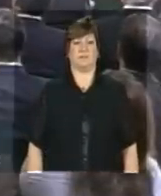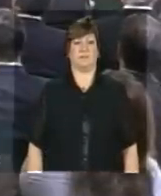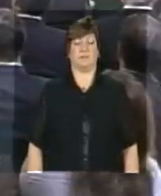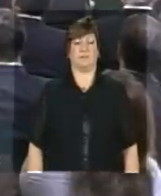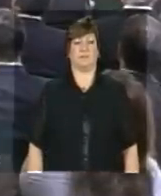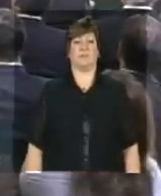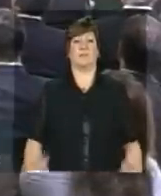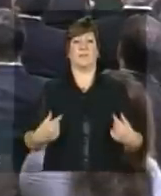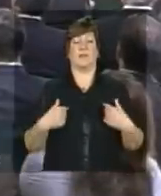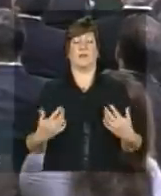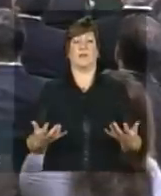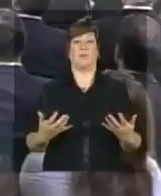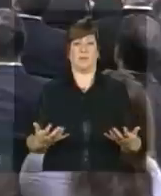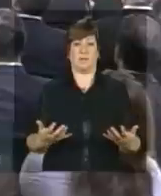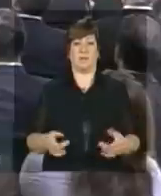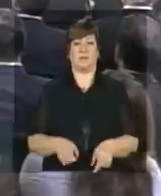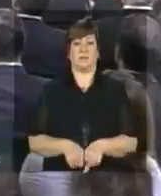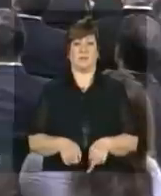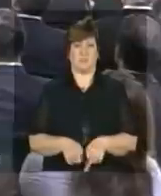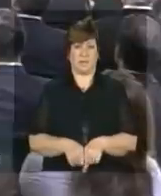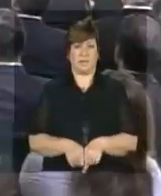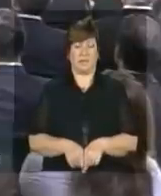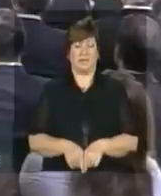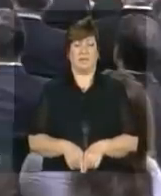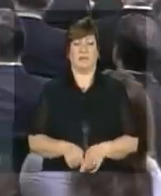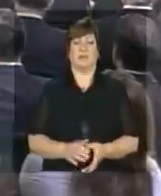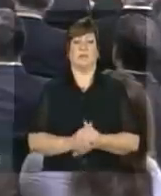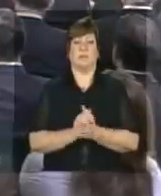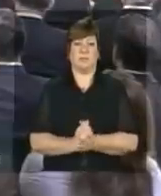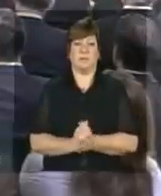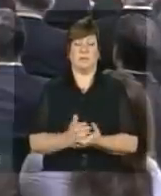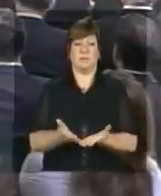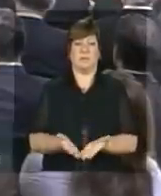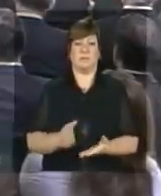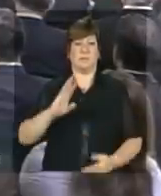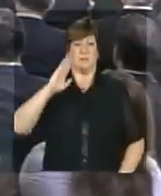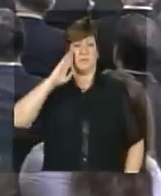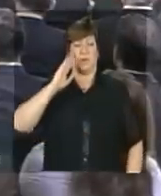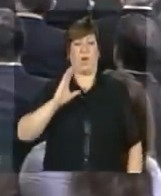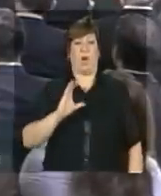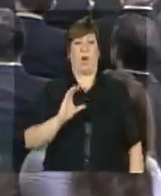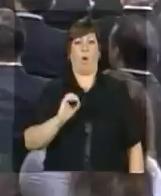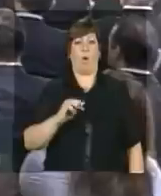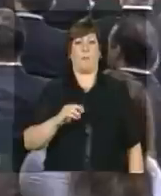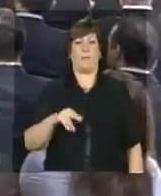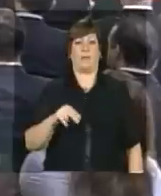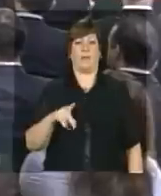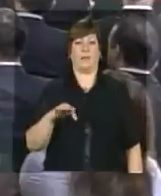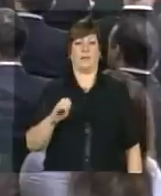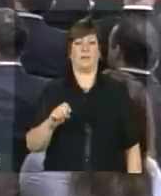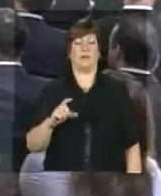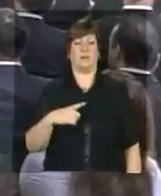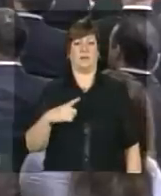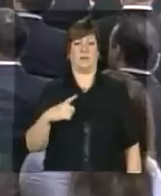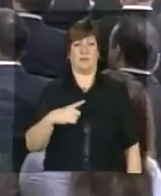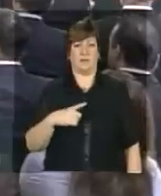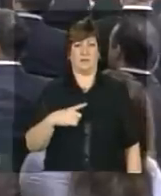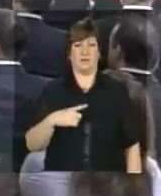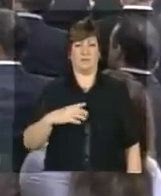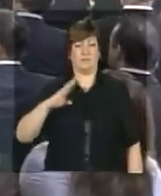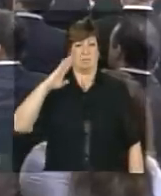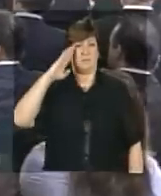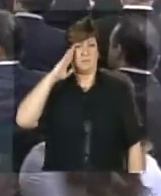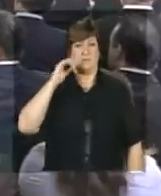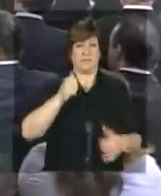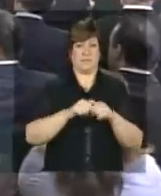Queria também cumprimentar os comandantes militares, Almirante Júlio Soares de Moura Neto,